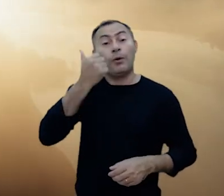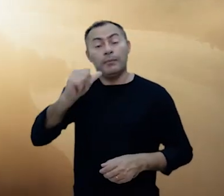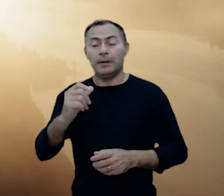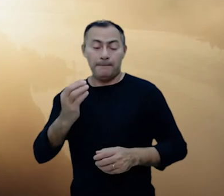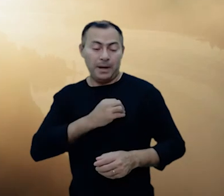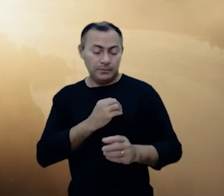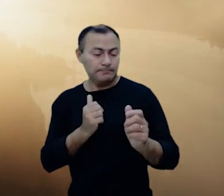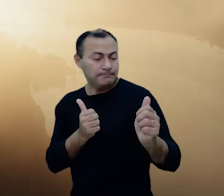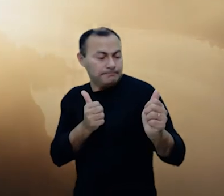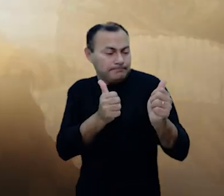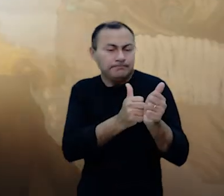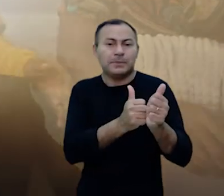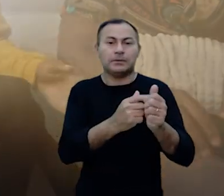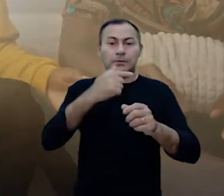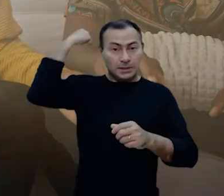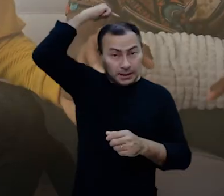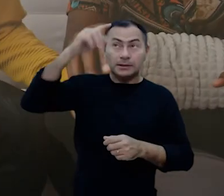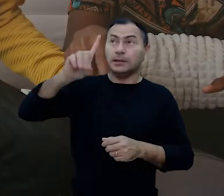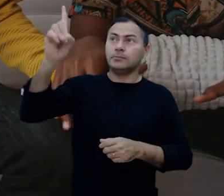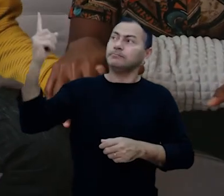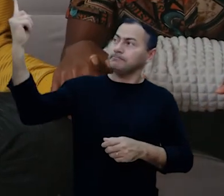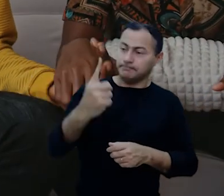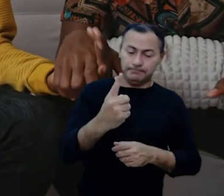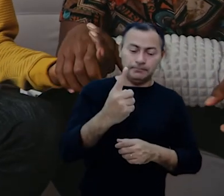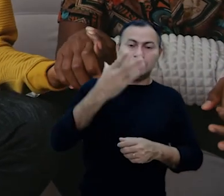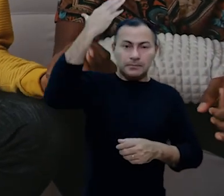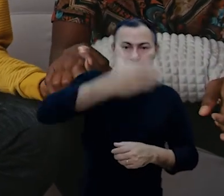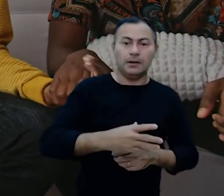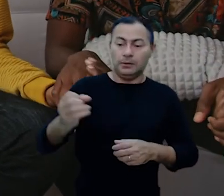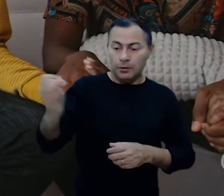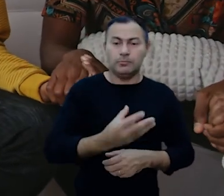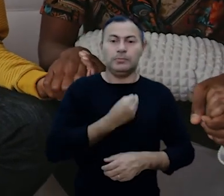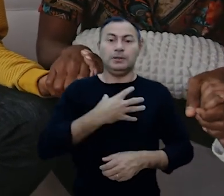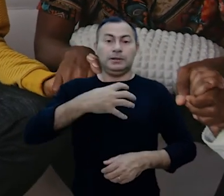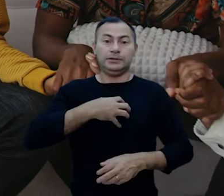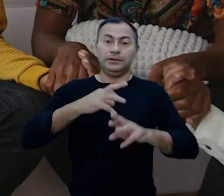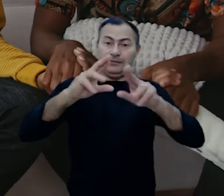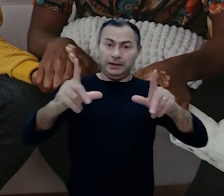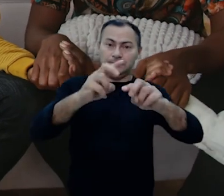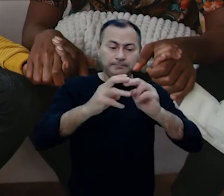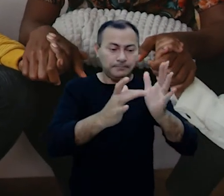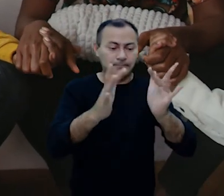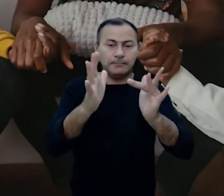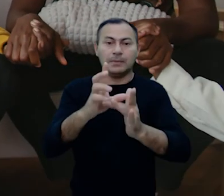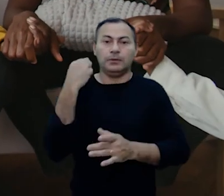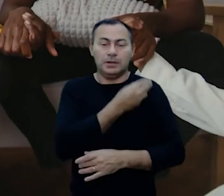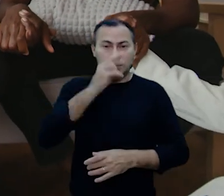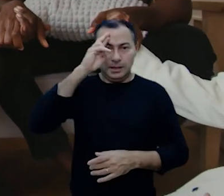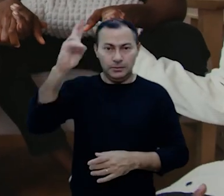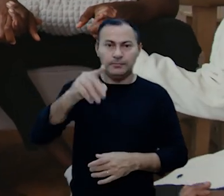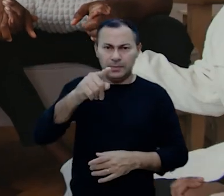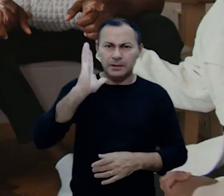mulher pecadora se aproximar do santo Deus e realmente vir para a sua presença por um novo e vivo modo através de Jesus